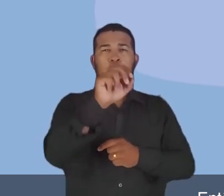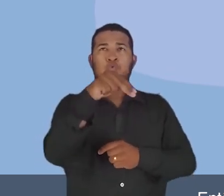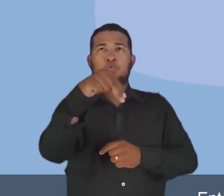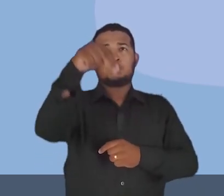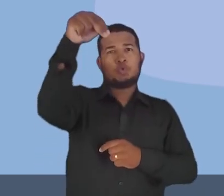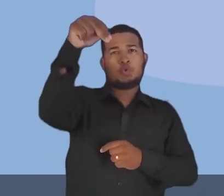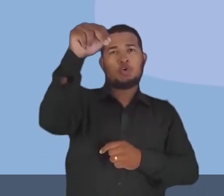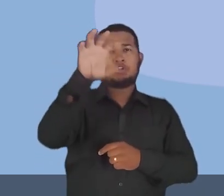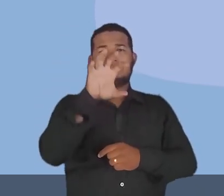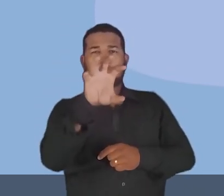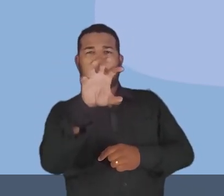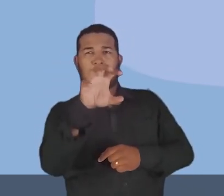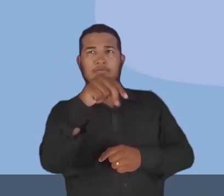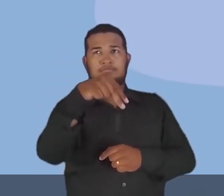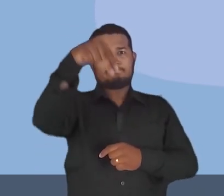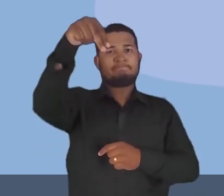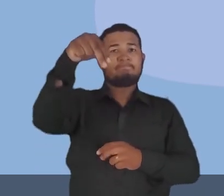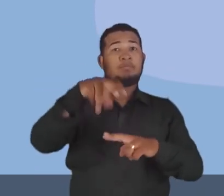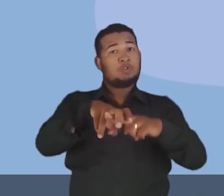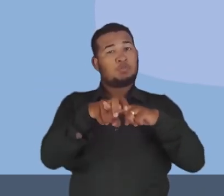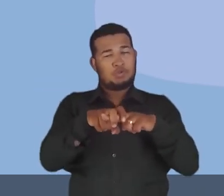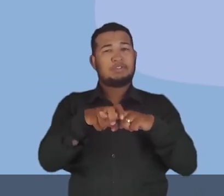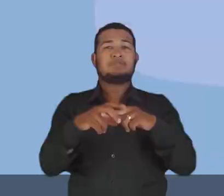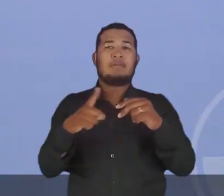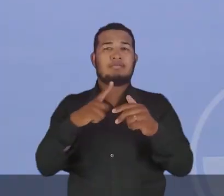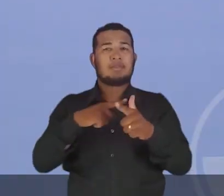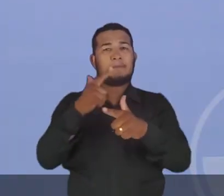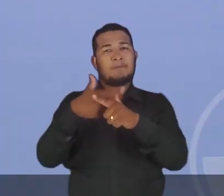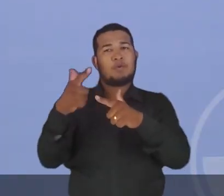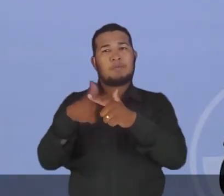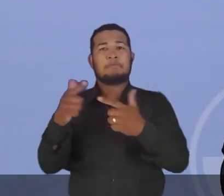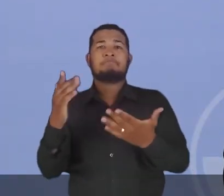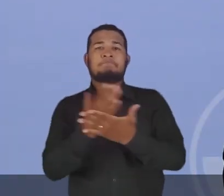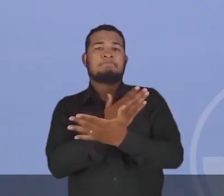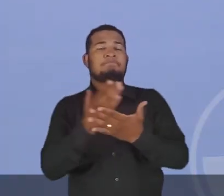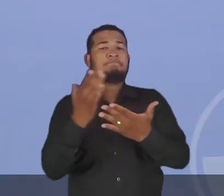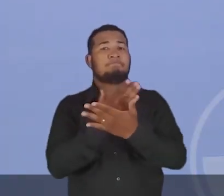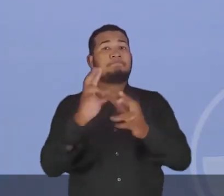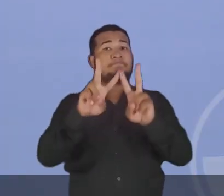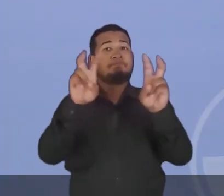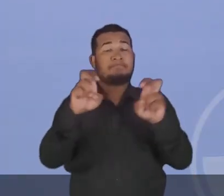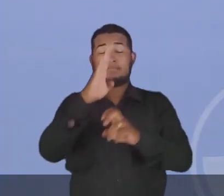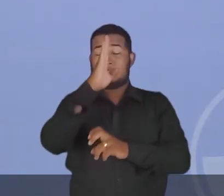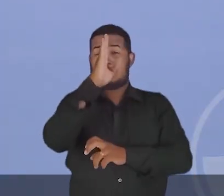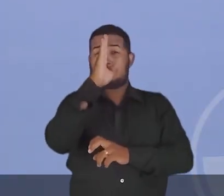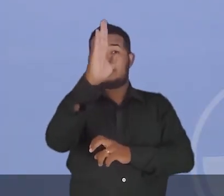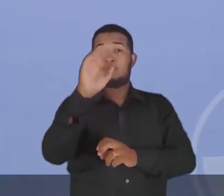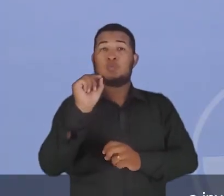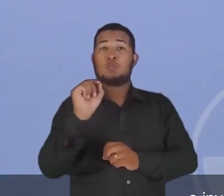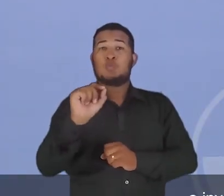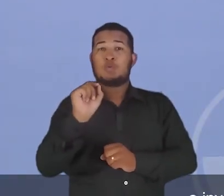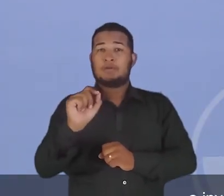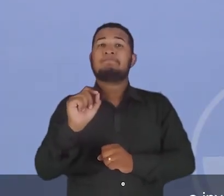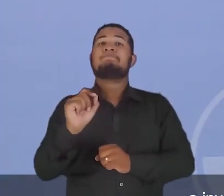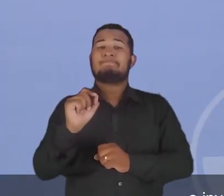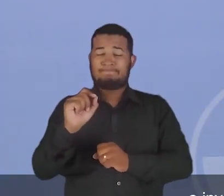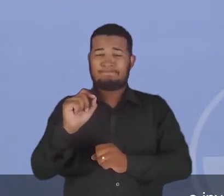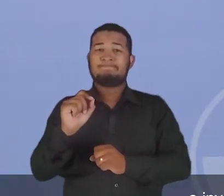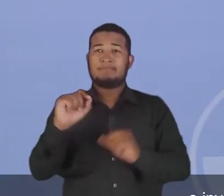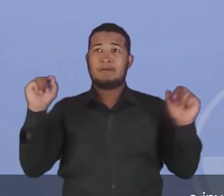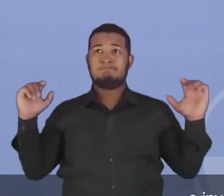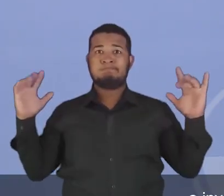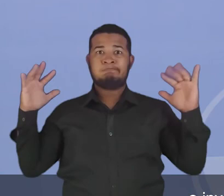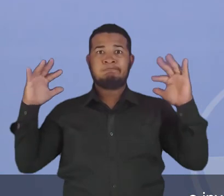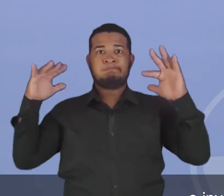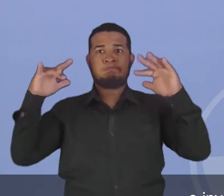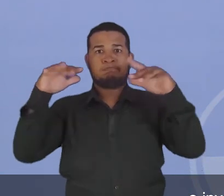a região norte do Brasil. E por isso aí gera alguns problemas relacionados principalmente à invasão